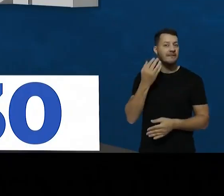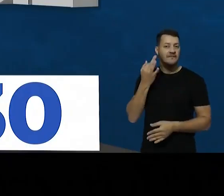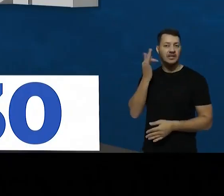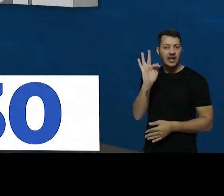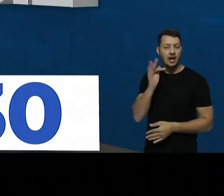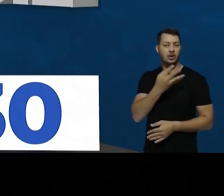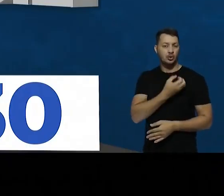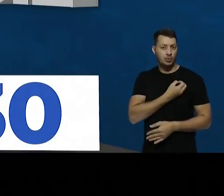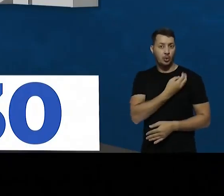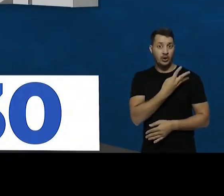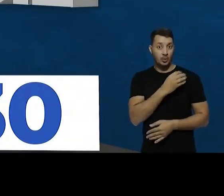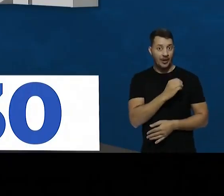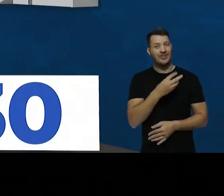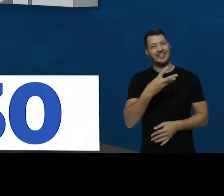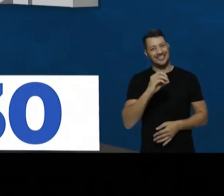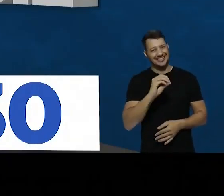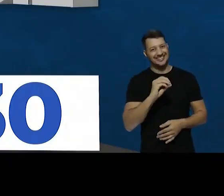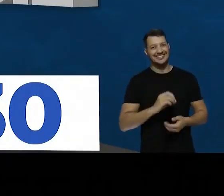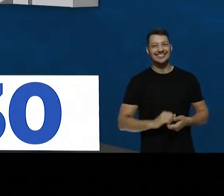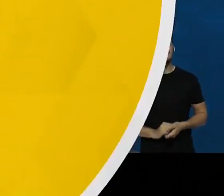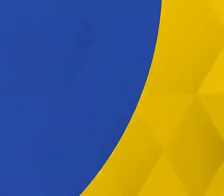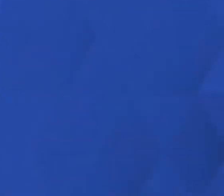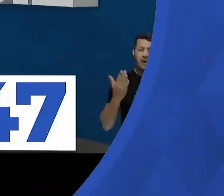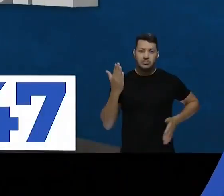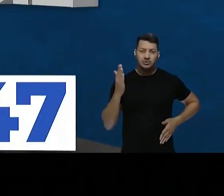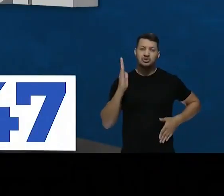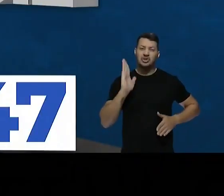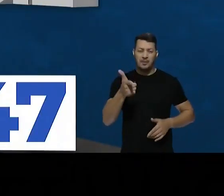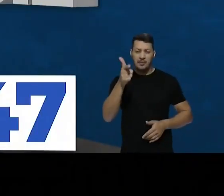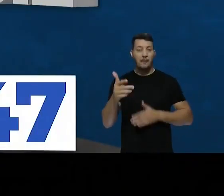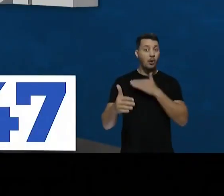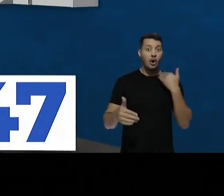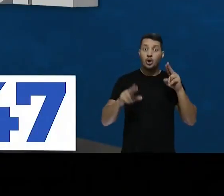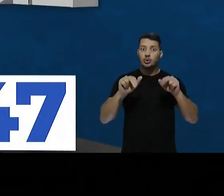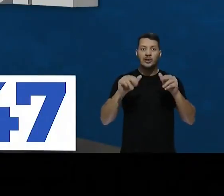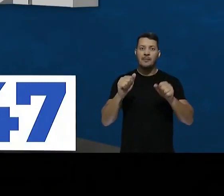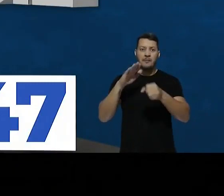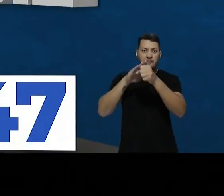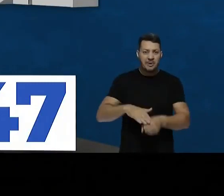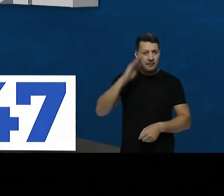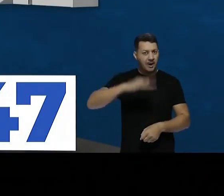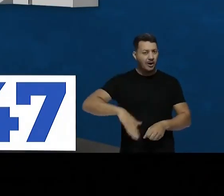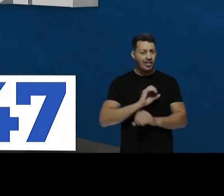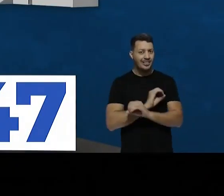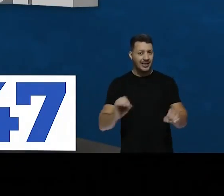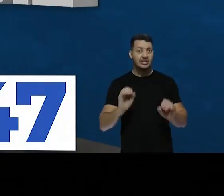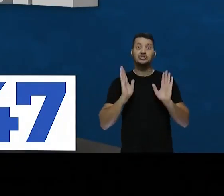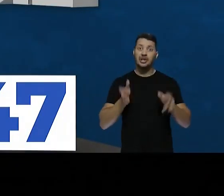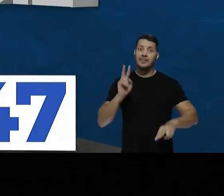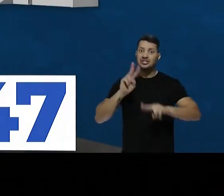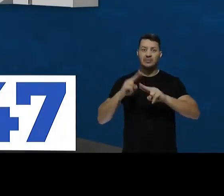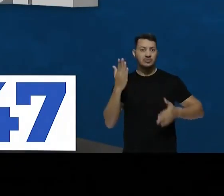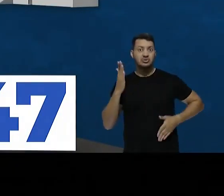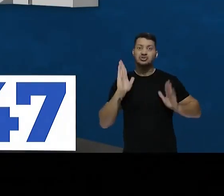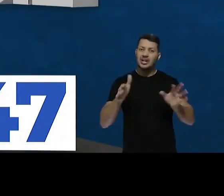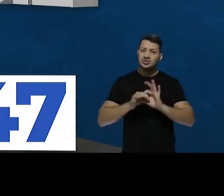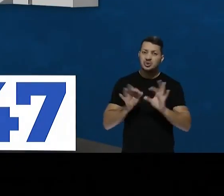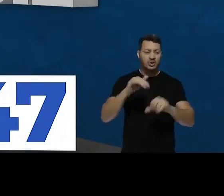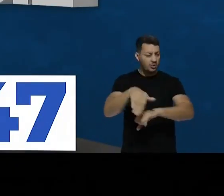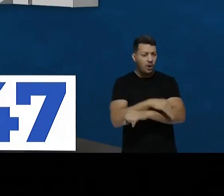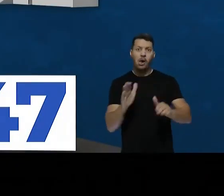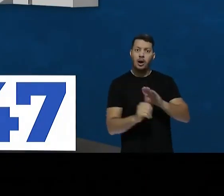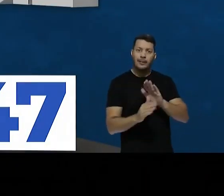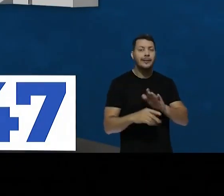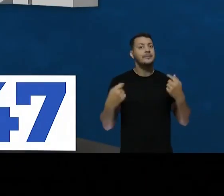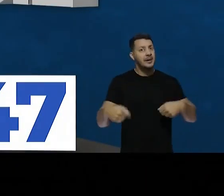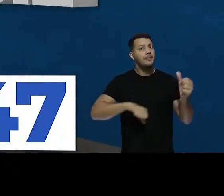Para Deputado Federal, 44,30. Os bandidos que eu matei em confronto nunca mais fizeram mal a ninguém. Os bandidos que eu prendi em pouco tempo